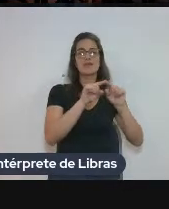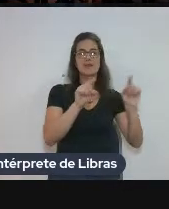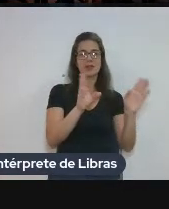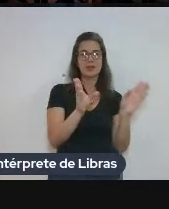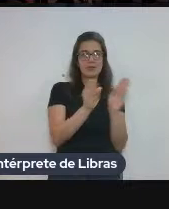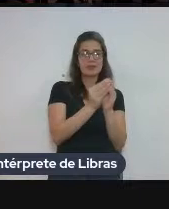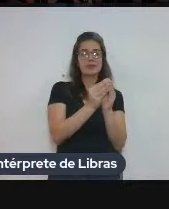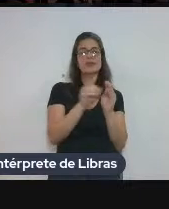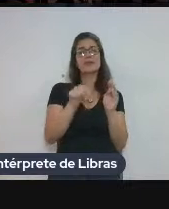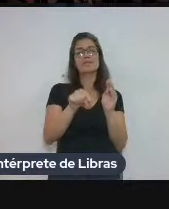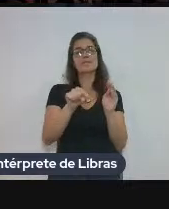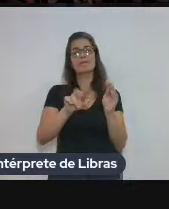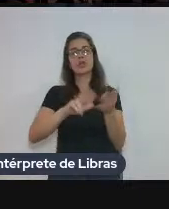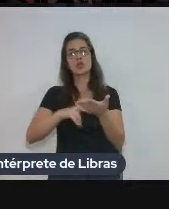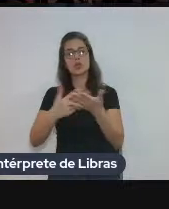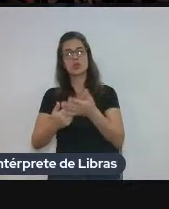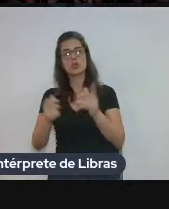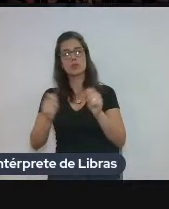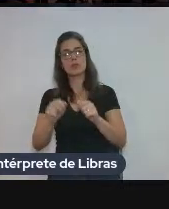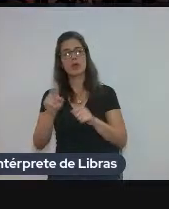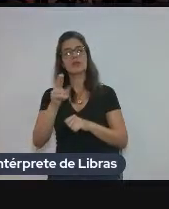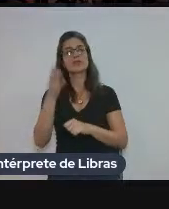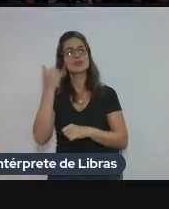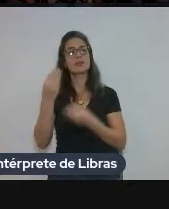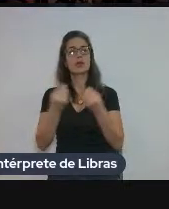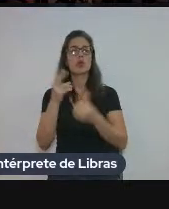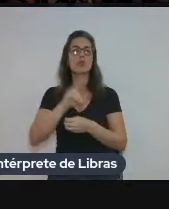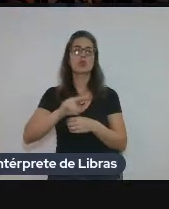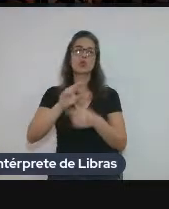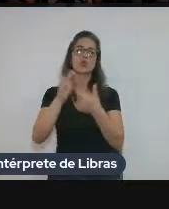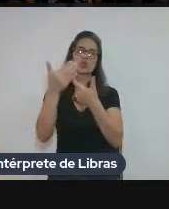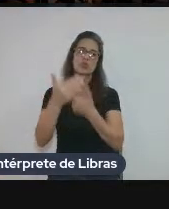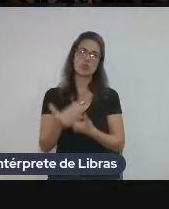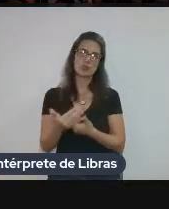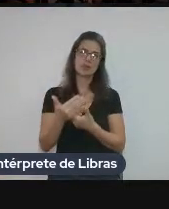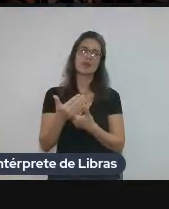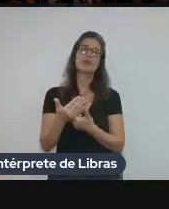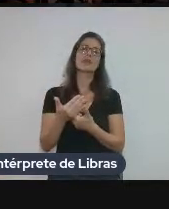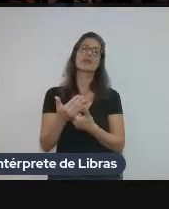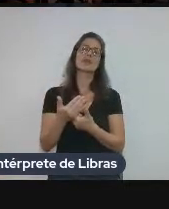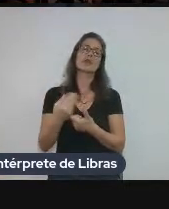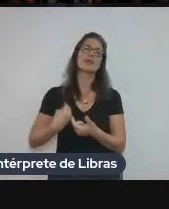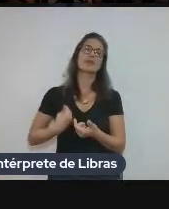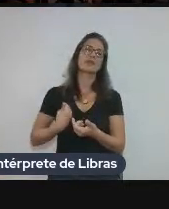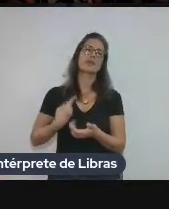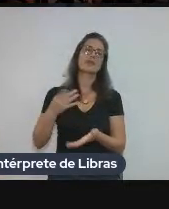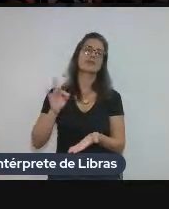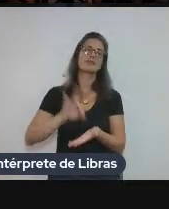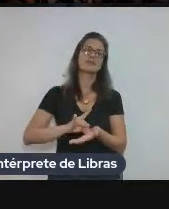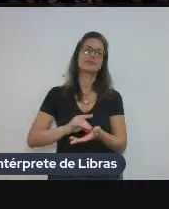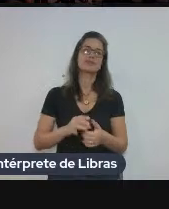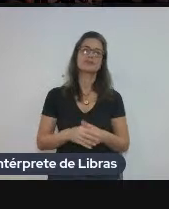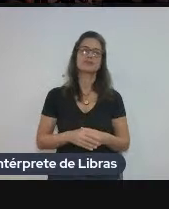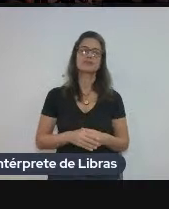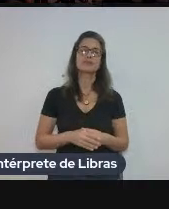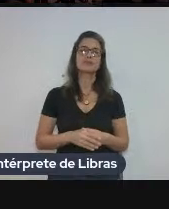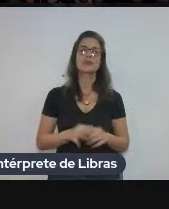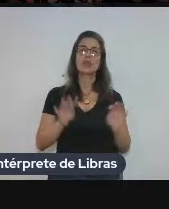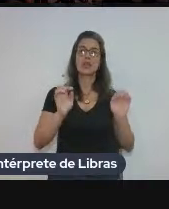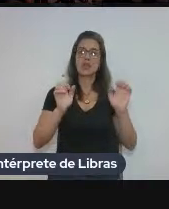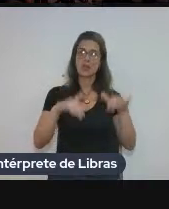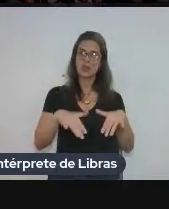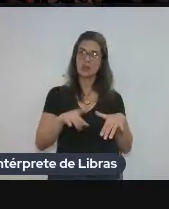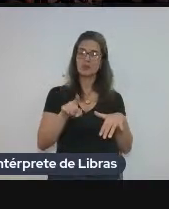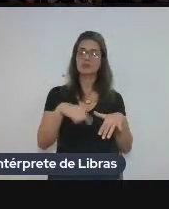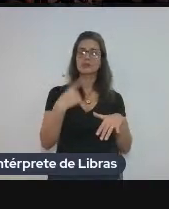para que o tradutor e o intérprete saibam como isso é utilizado na vida real, né? Pode passar. E, por fim, a gente